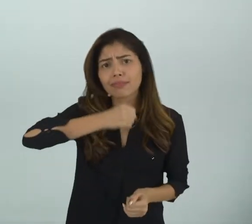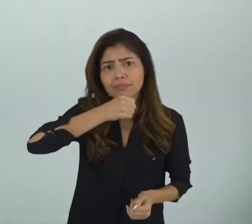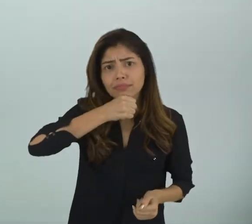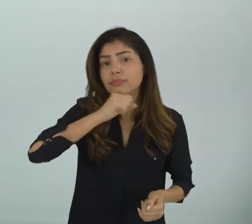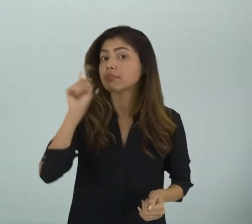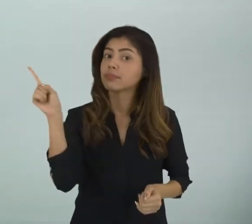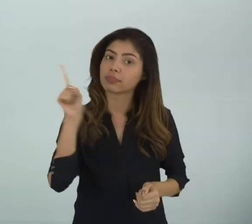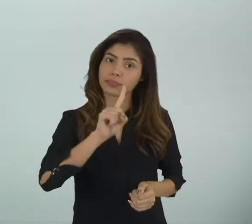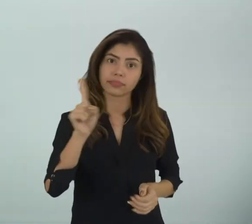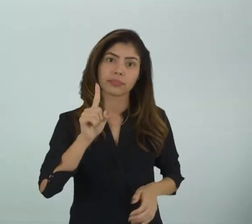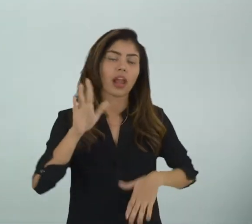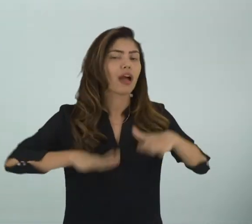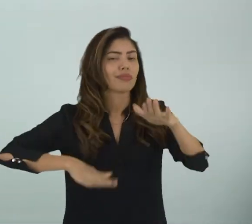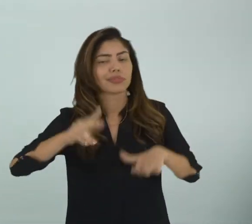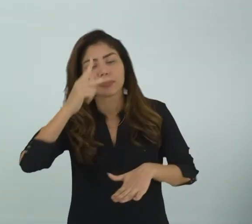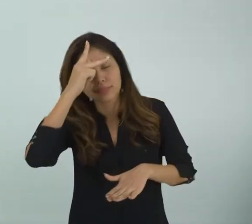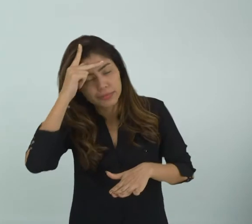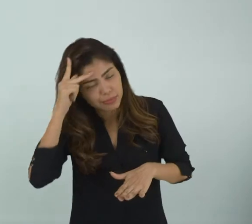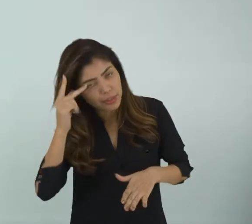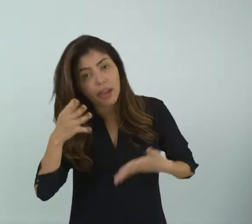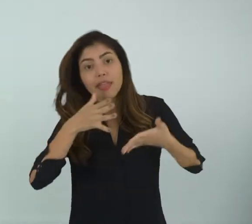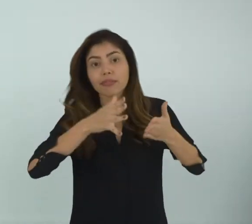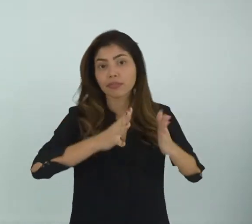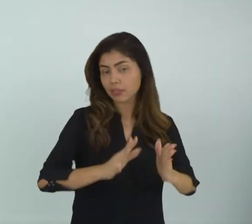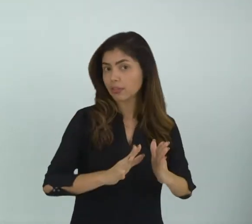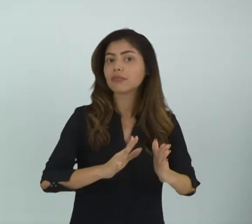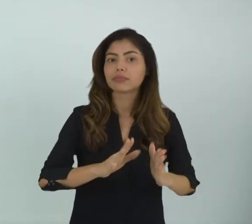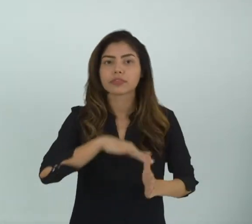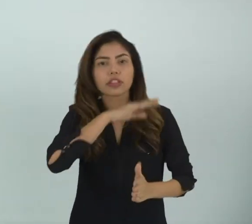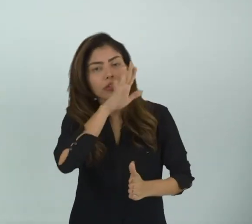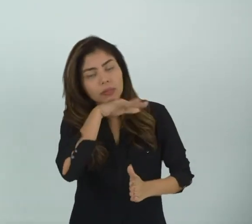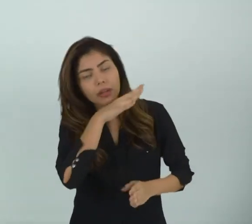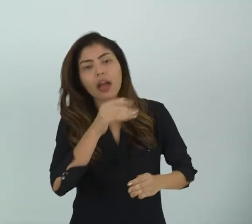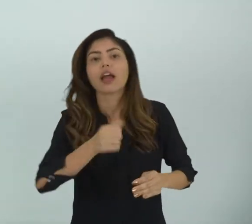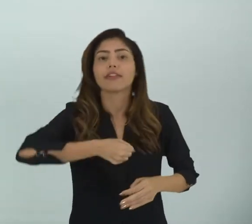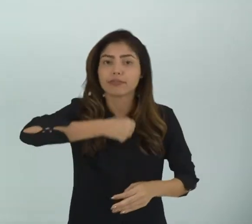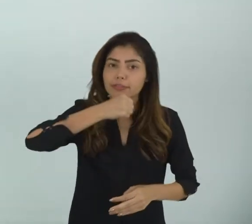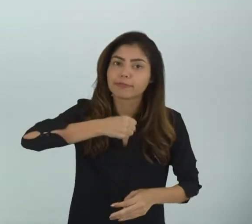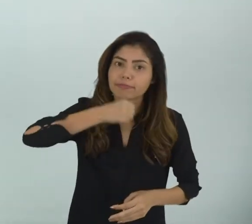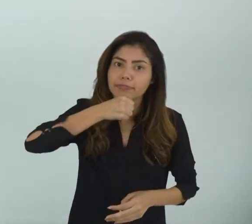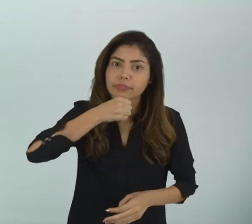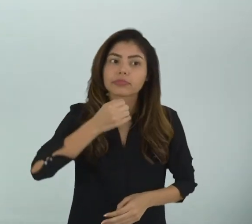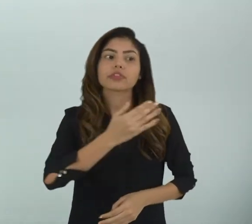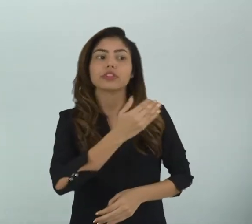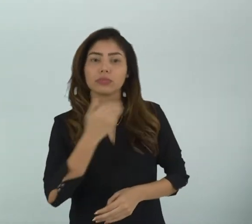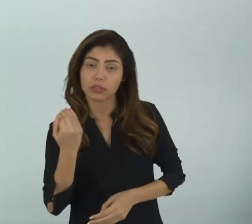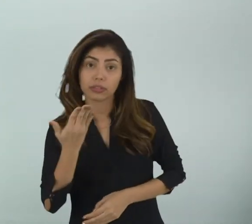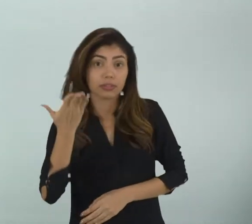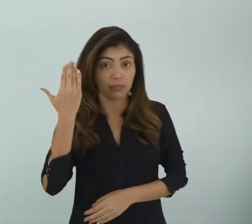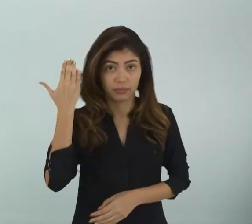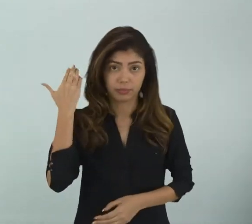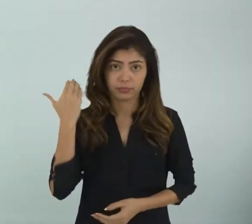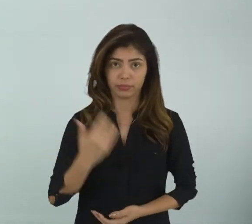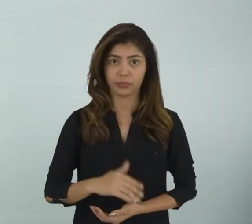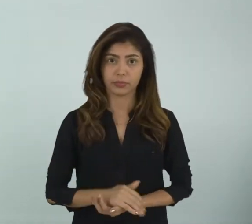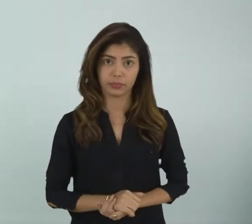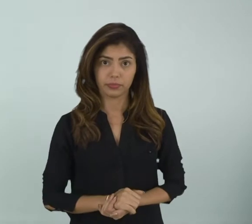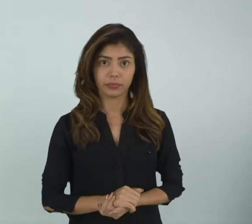Não Infelizmente Algumas pessoas não chegam Alguns animais não chegam A envelhecer Eles morrem né Antes